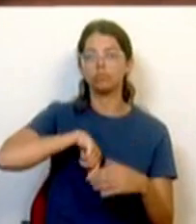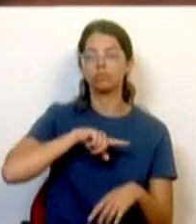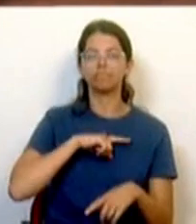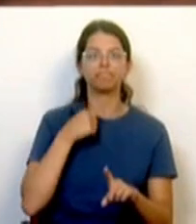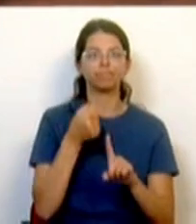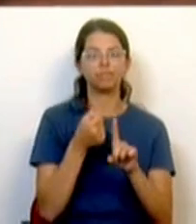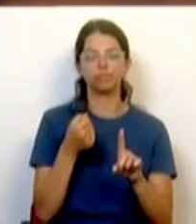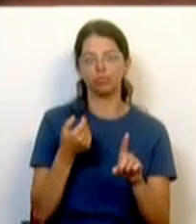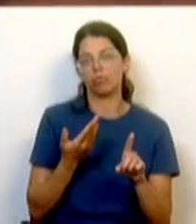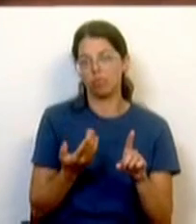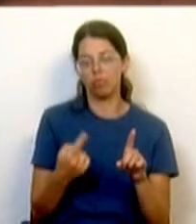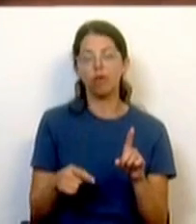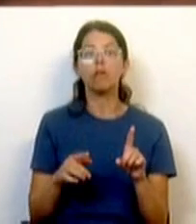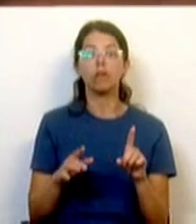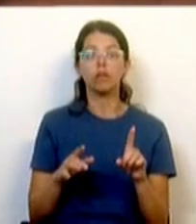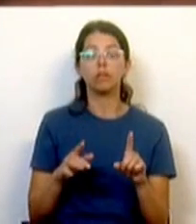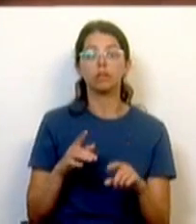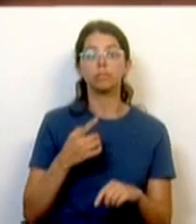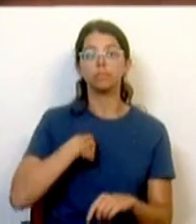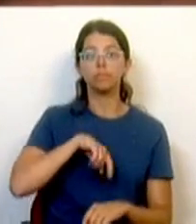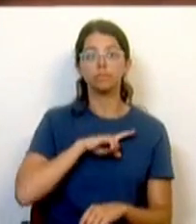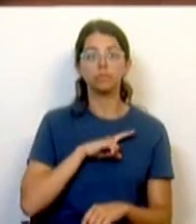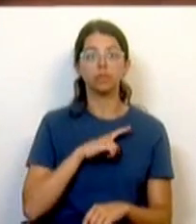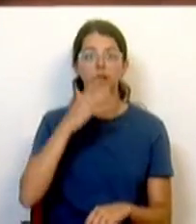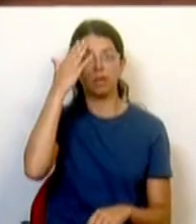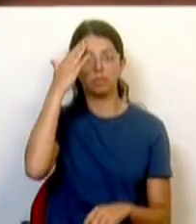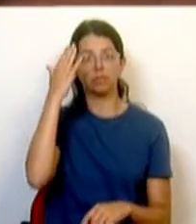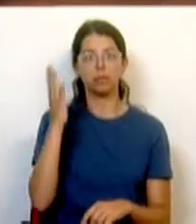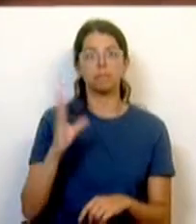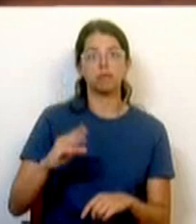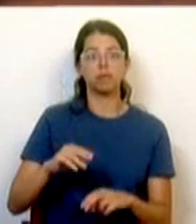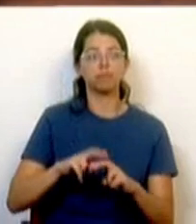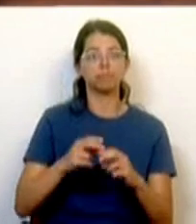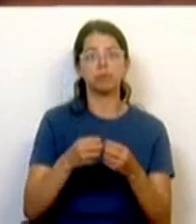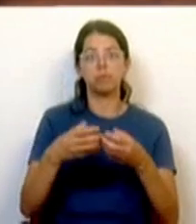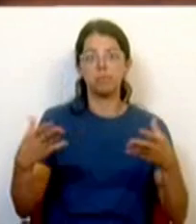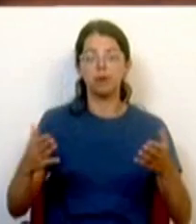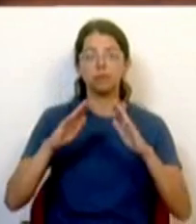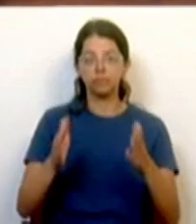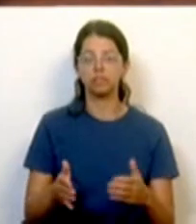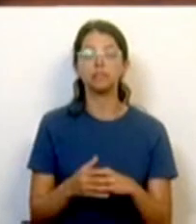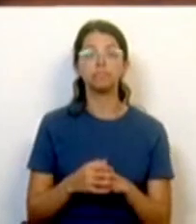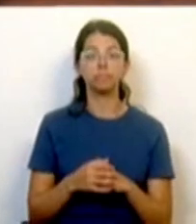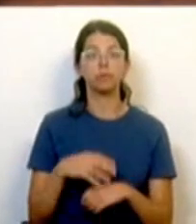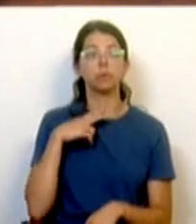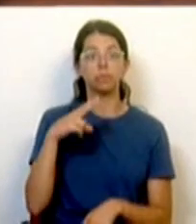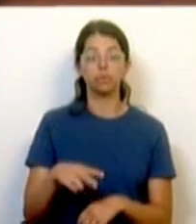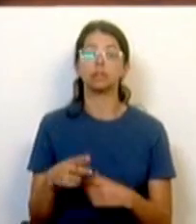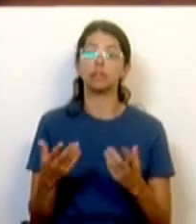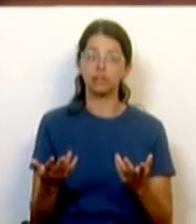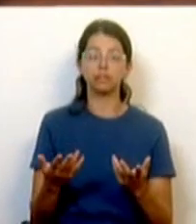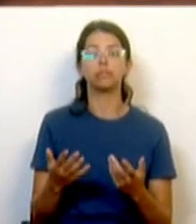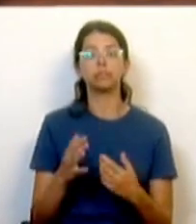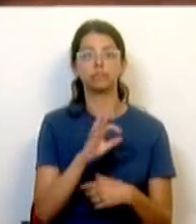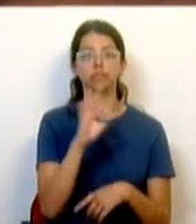conseguir rapidamente aumentar a capacidade de lugares de creches existentes. Portugal tem uma